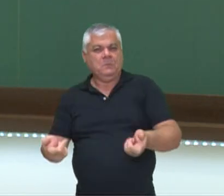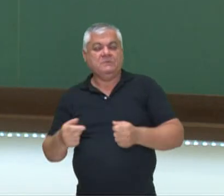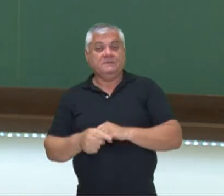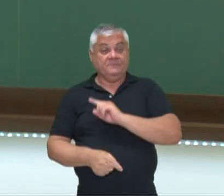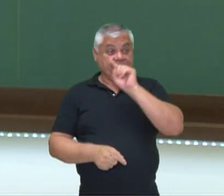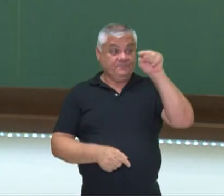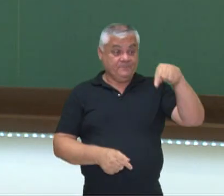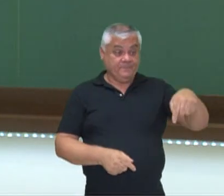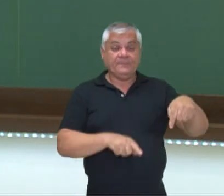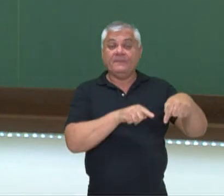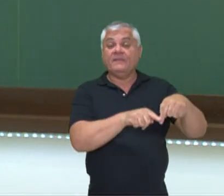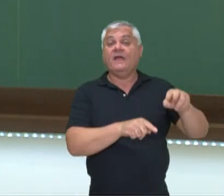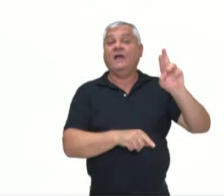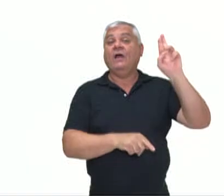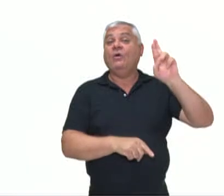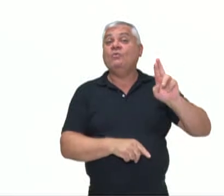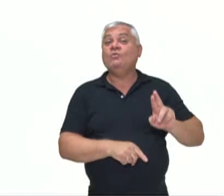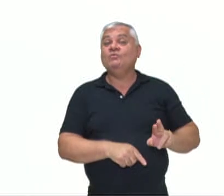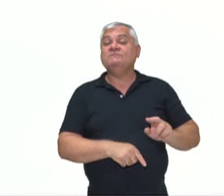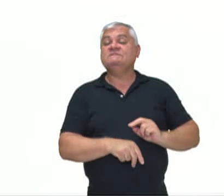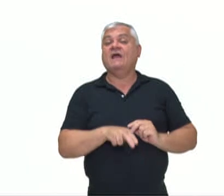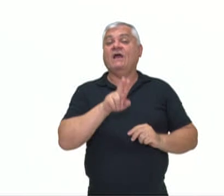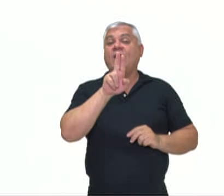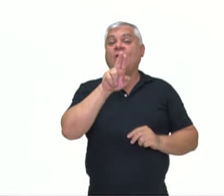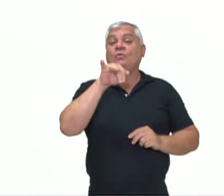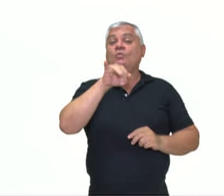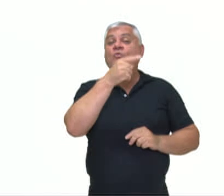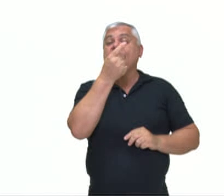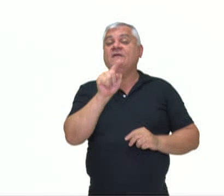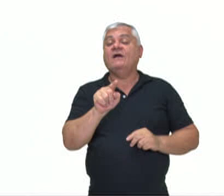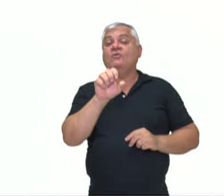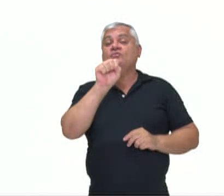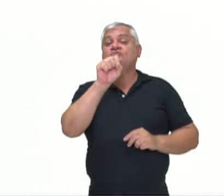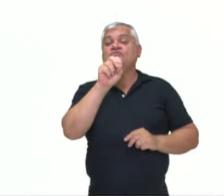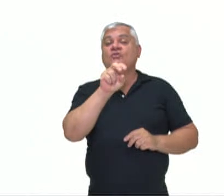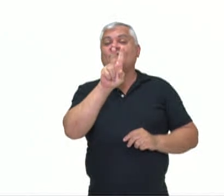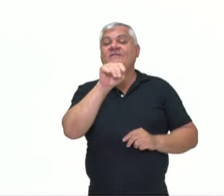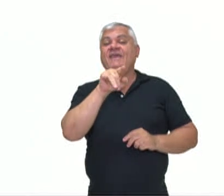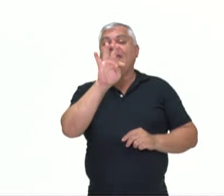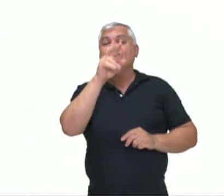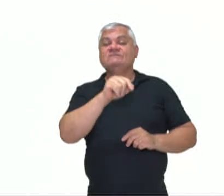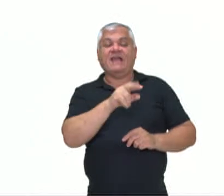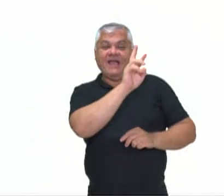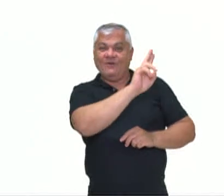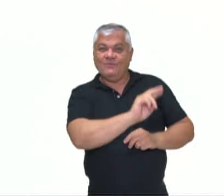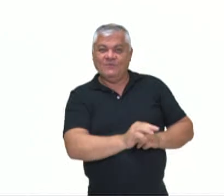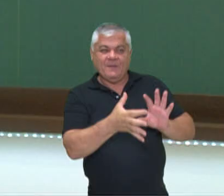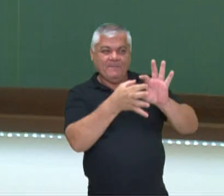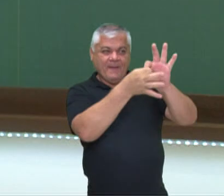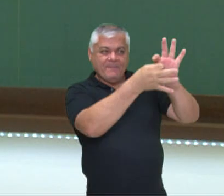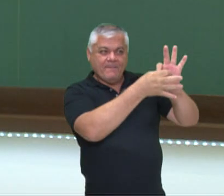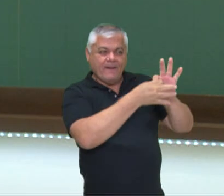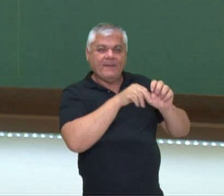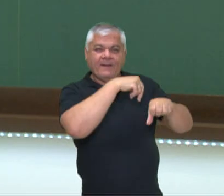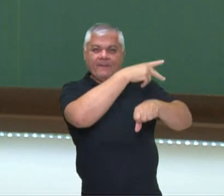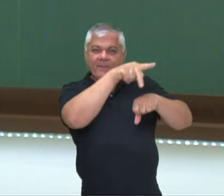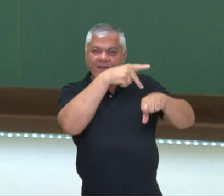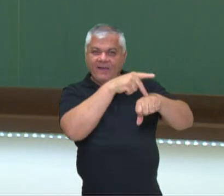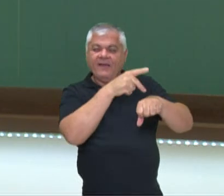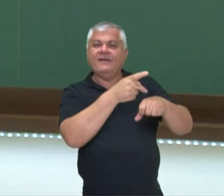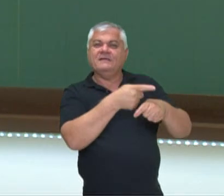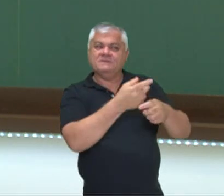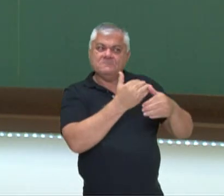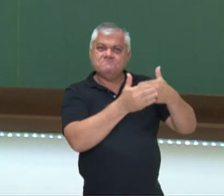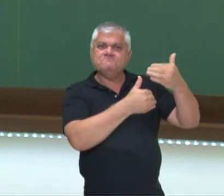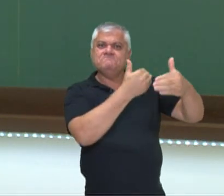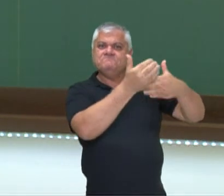lado nós vamos ter a identificação do socialismo soviético recém-informado a partir da Revolução B